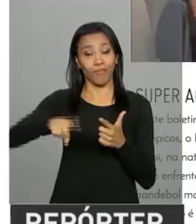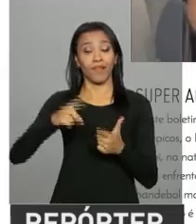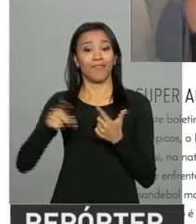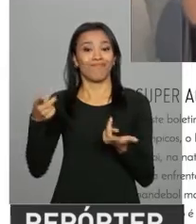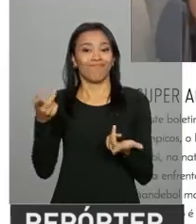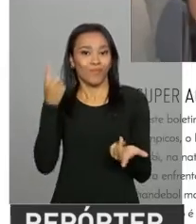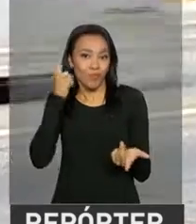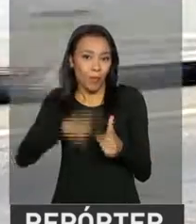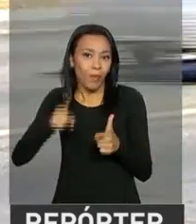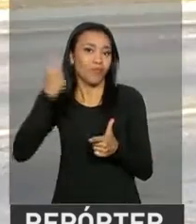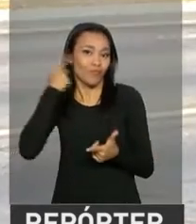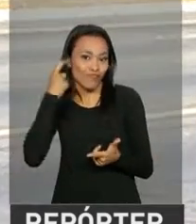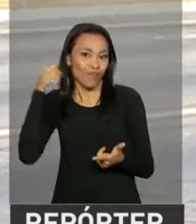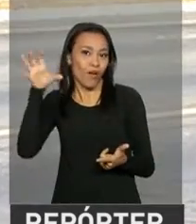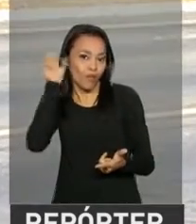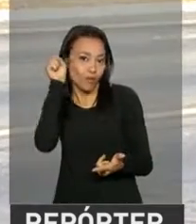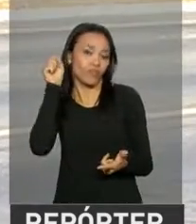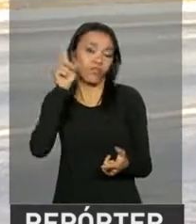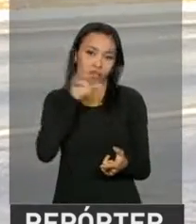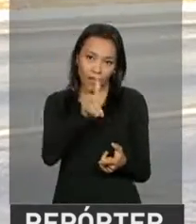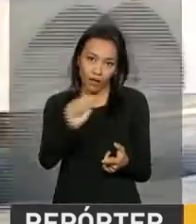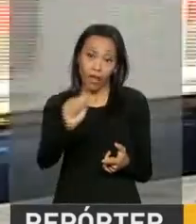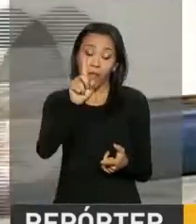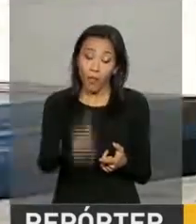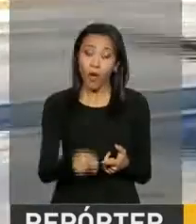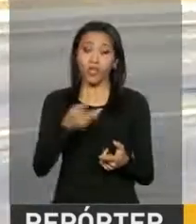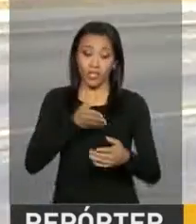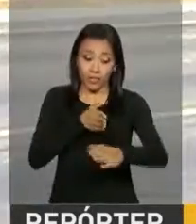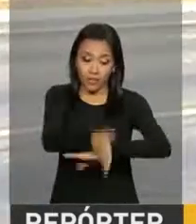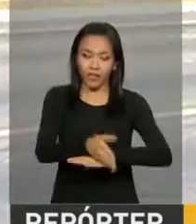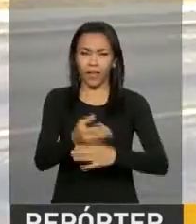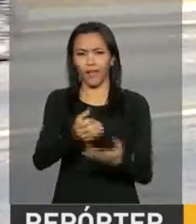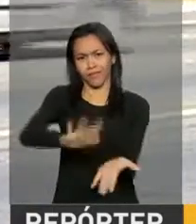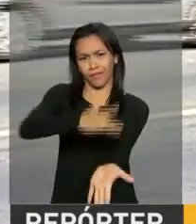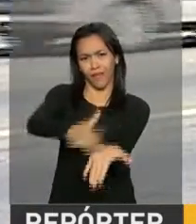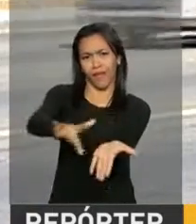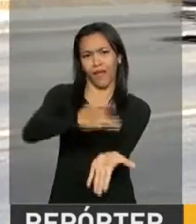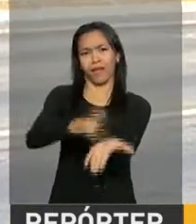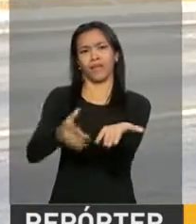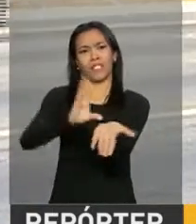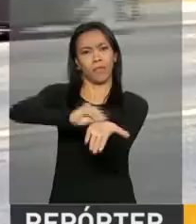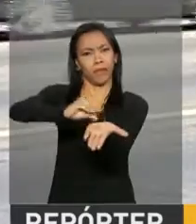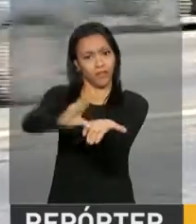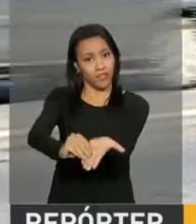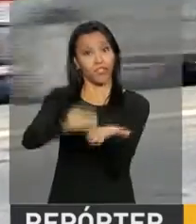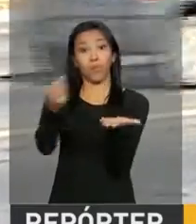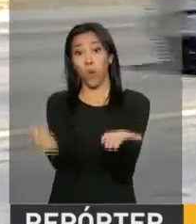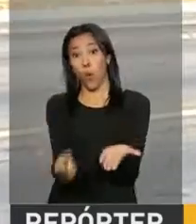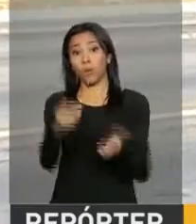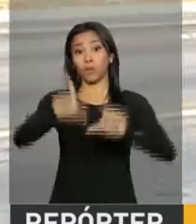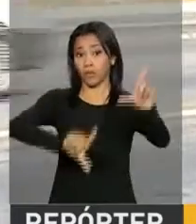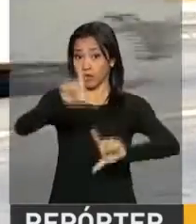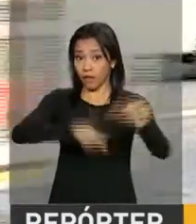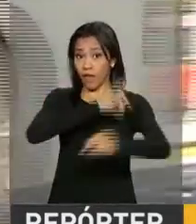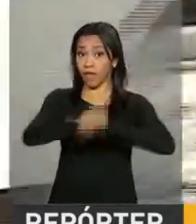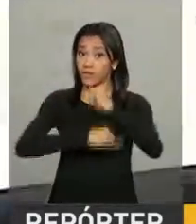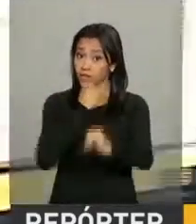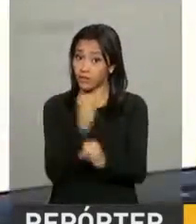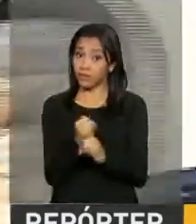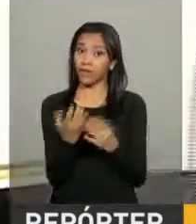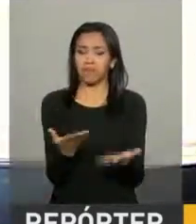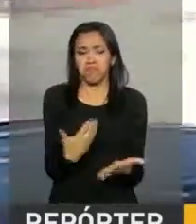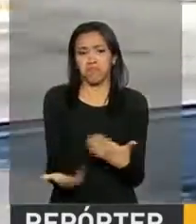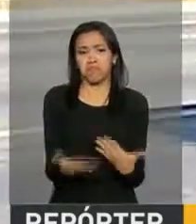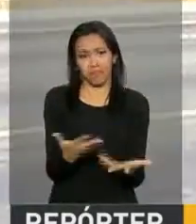Quem tiver interesse pode baixar o aplicativo da TV INES para tablet ou para celular ou para televisões com acesso à internet ou